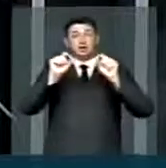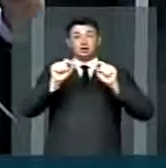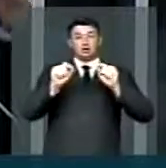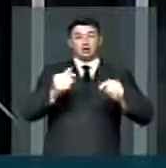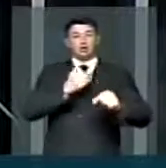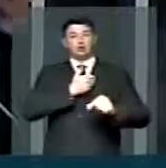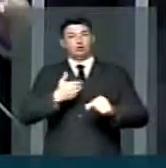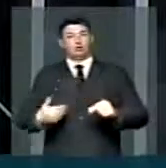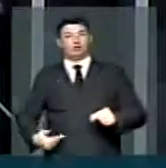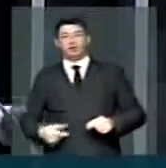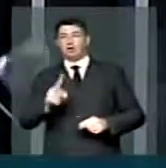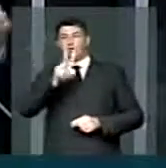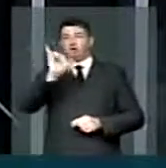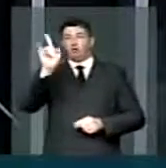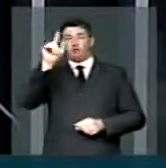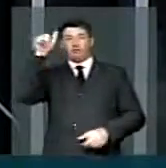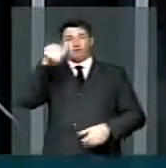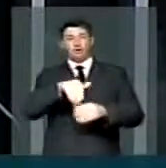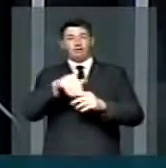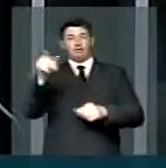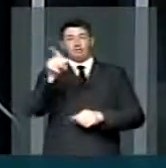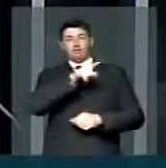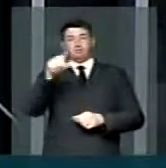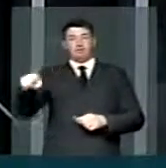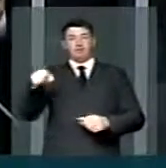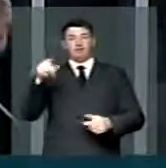governo não vetaria esta matéria.